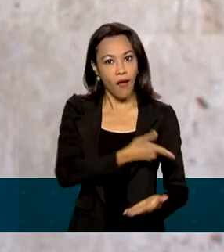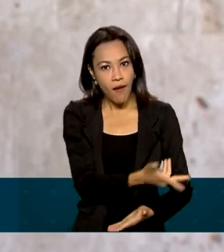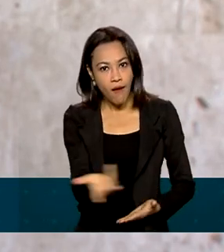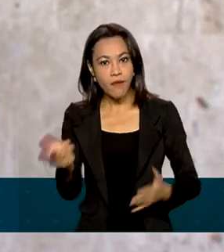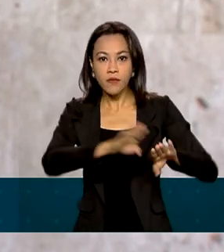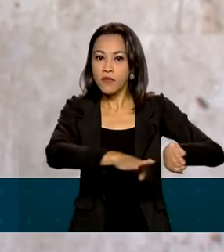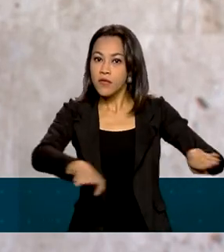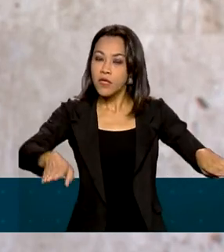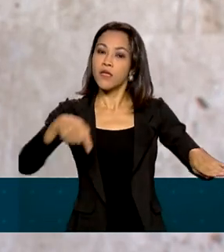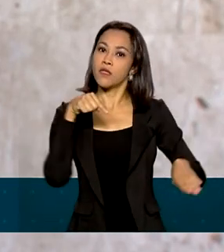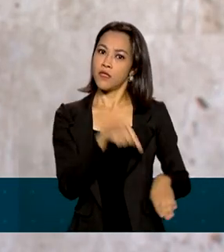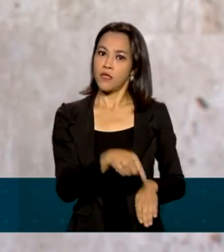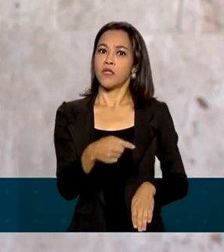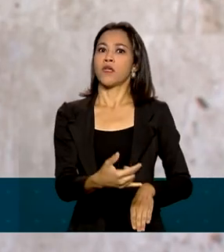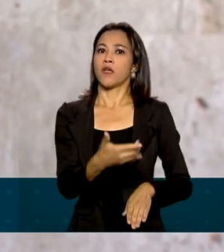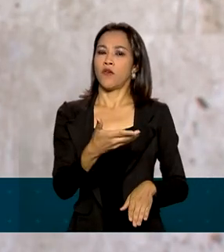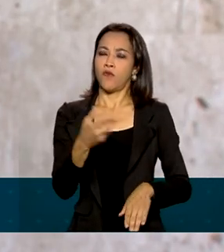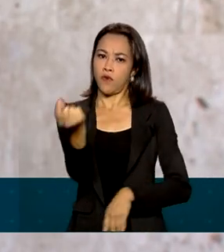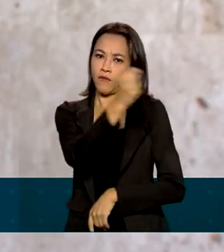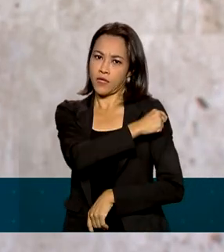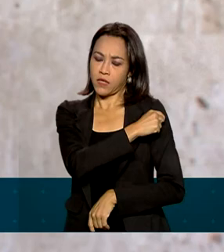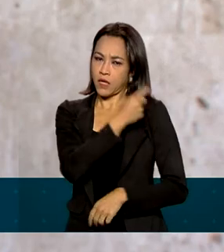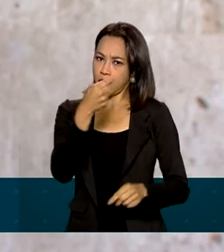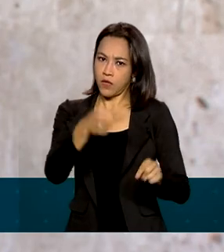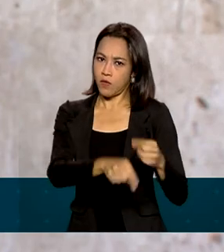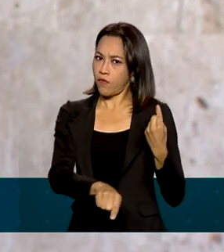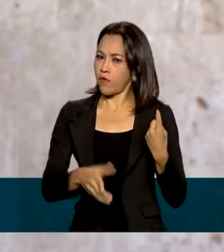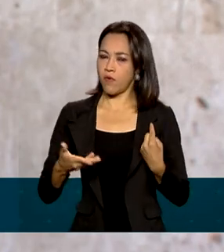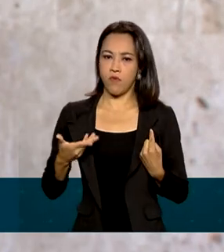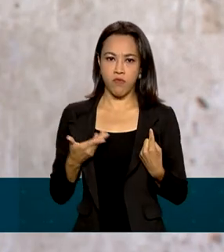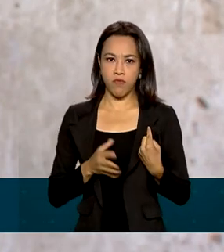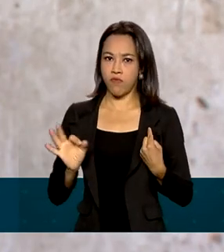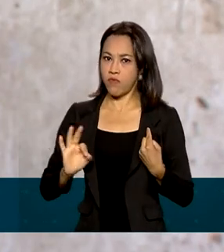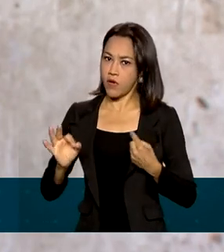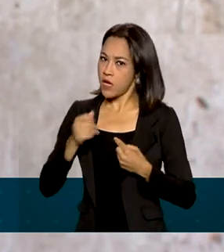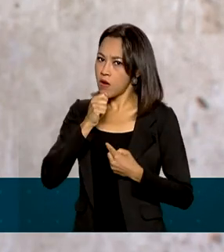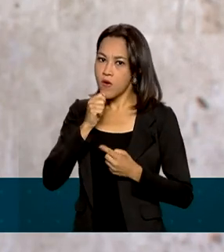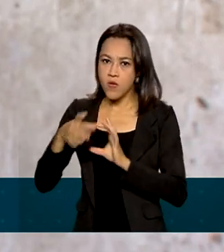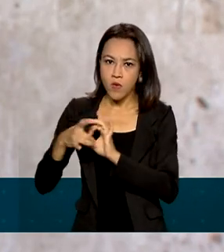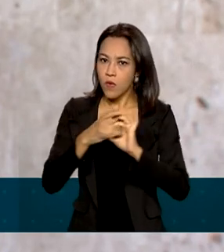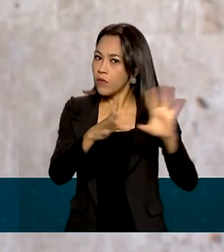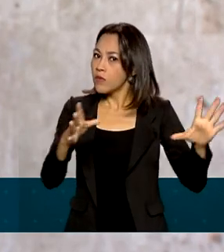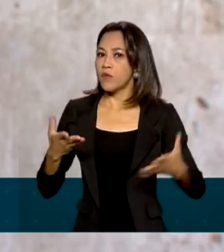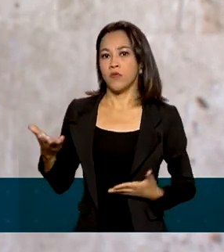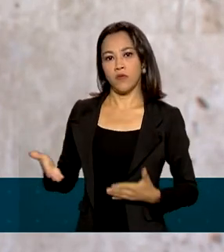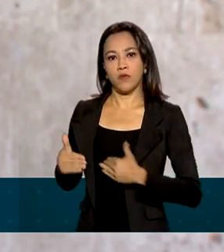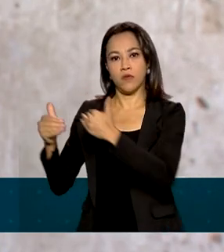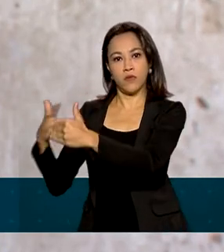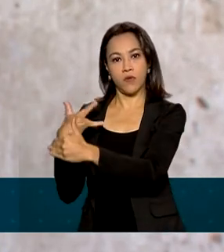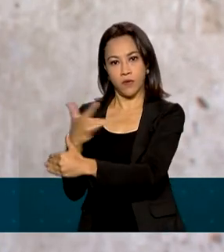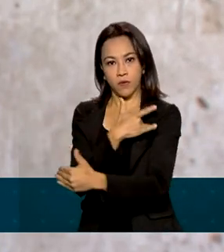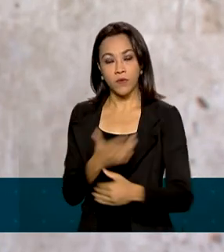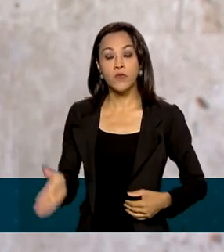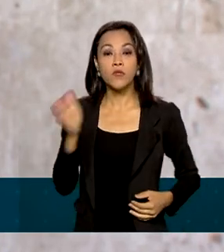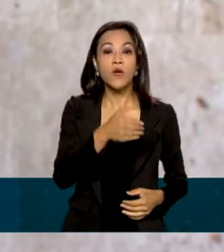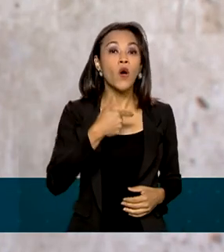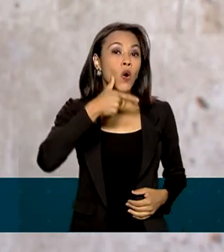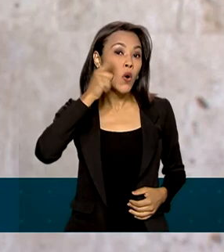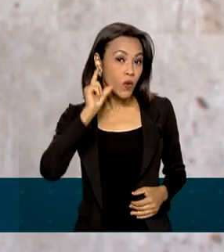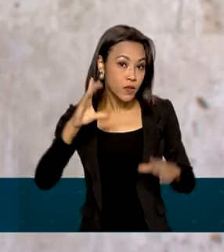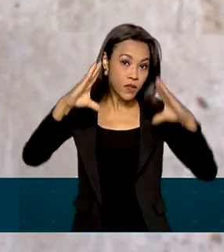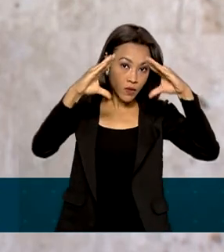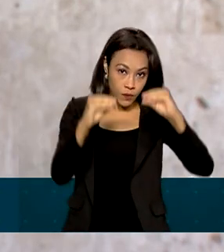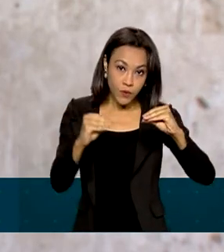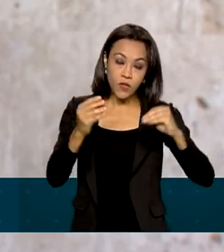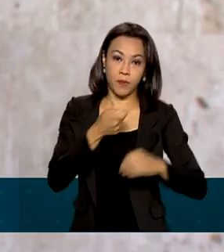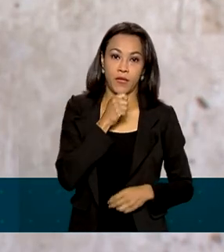que foram vacinadas de forma indevida, de forma diferente do que é orientado pelo Ministério da Saúde. E ontem à noite, numa entrevista aqui no Palácio do